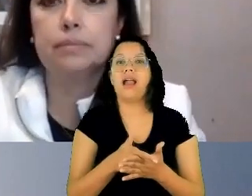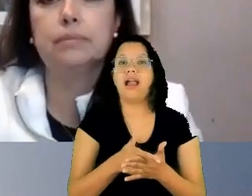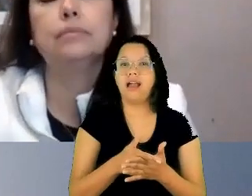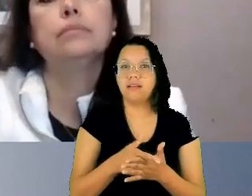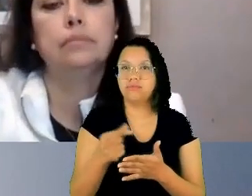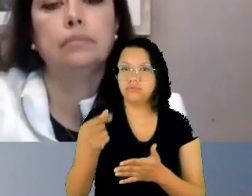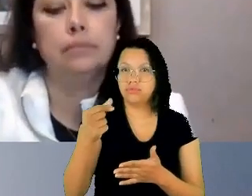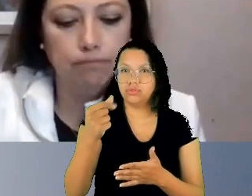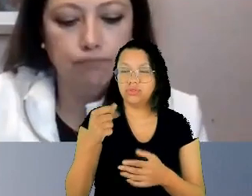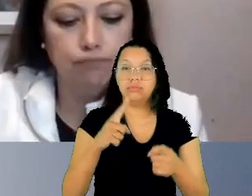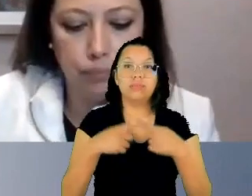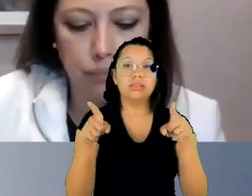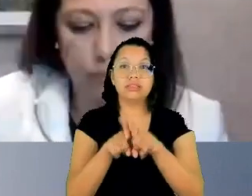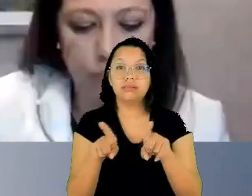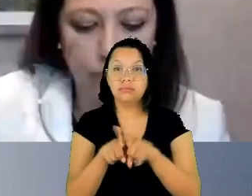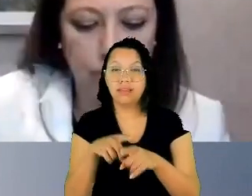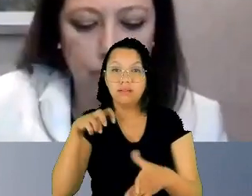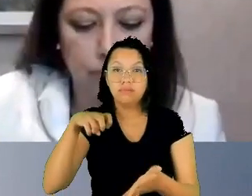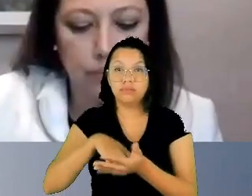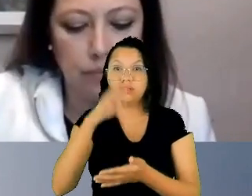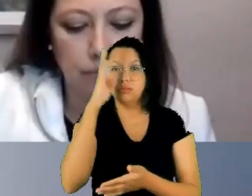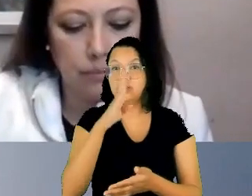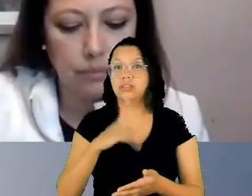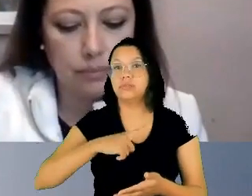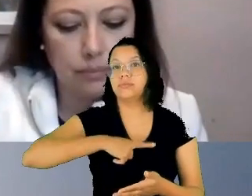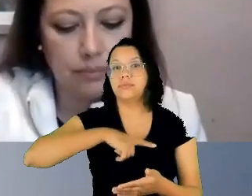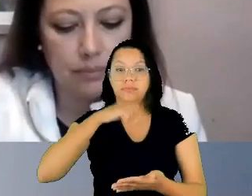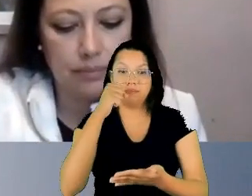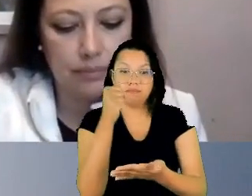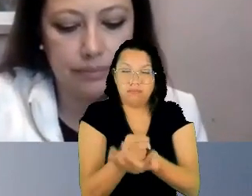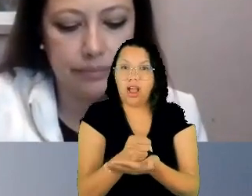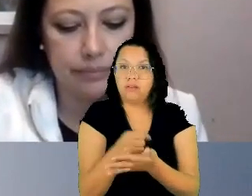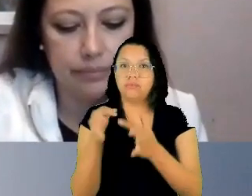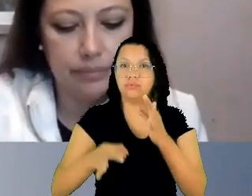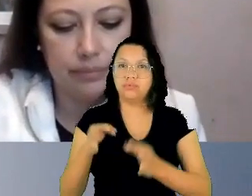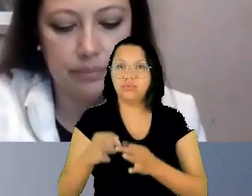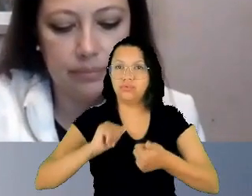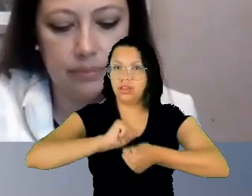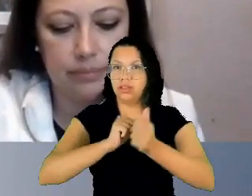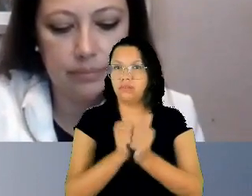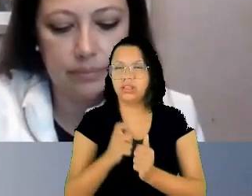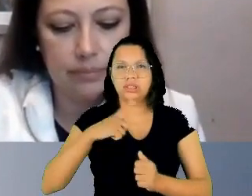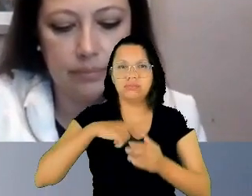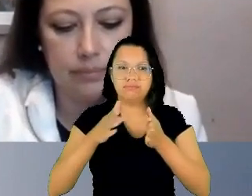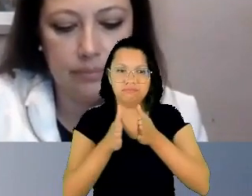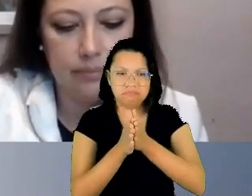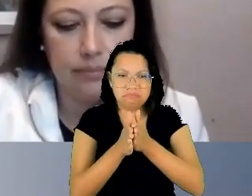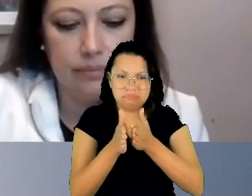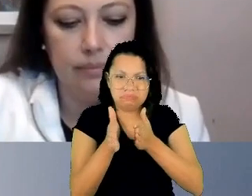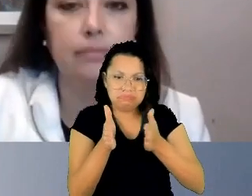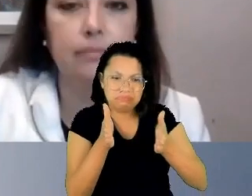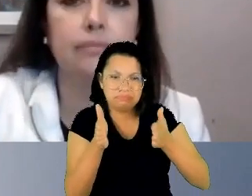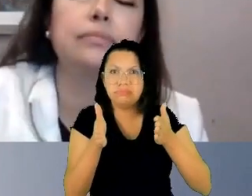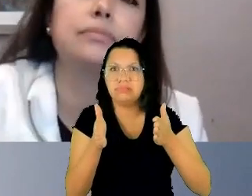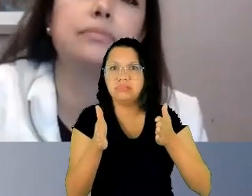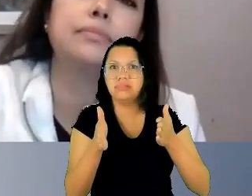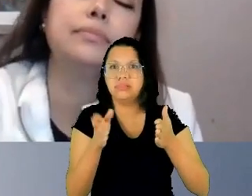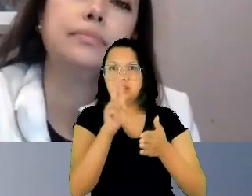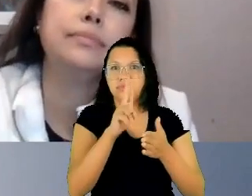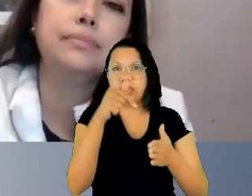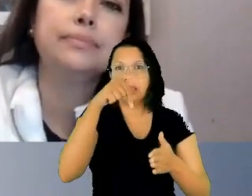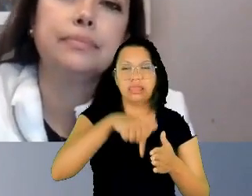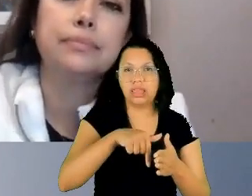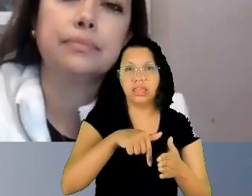a adotar um marco jurídico adequado, havia um vácuo jurídico. Era aplicável nesses casos o Código Penal, o crime de lesão